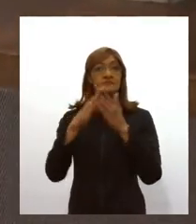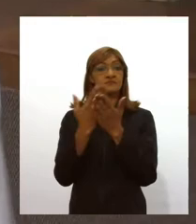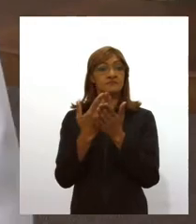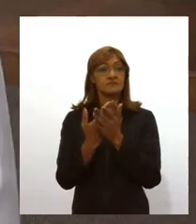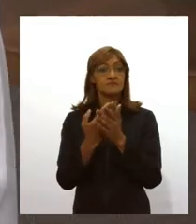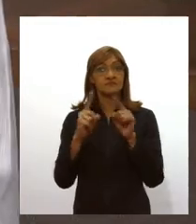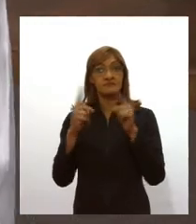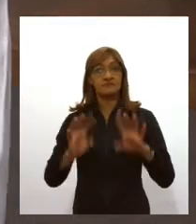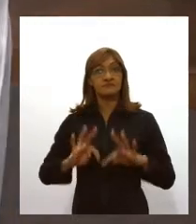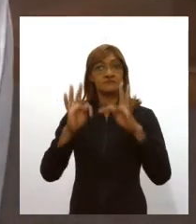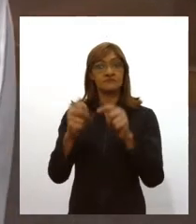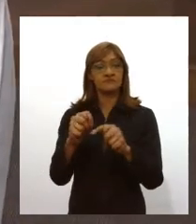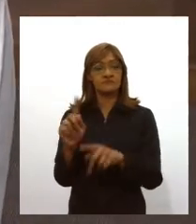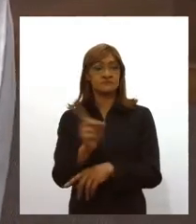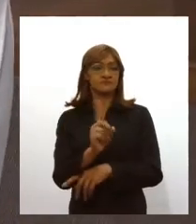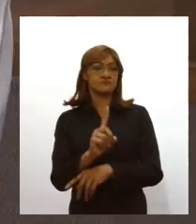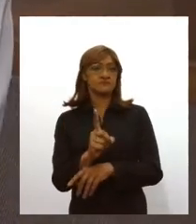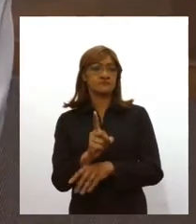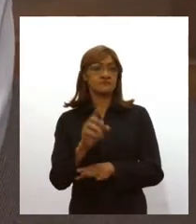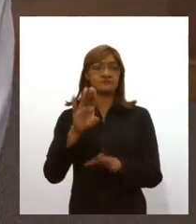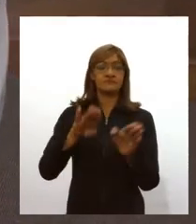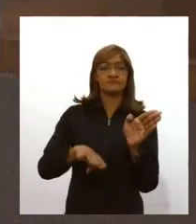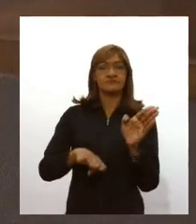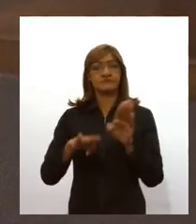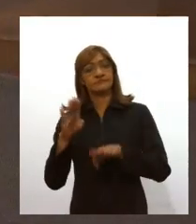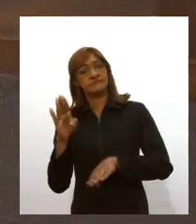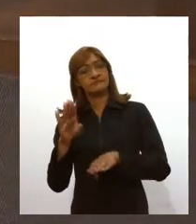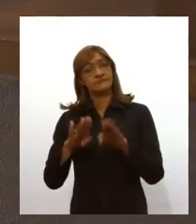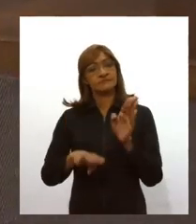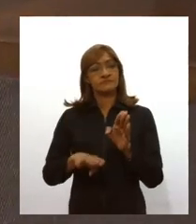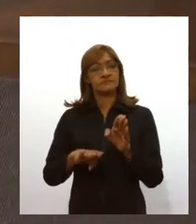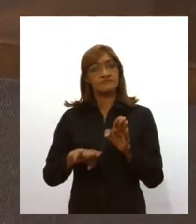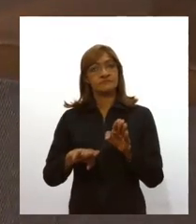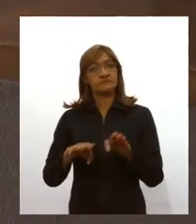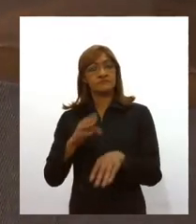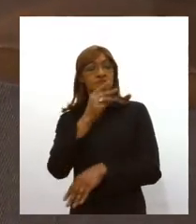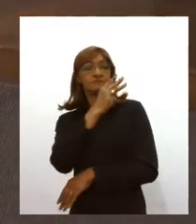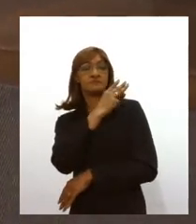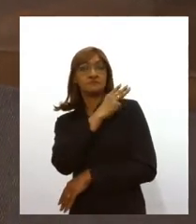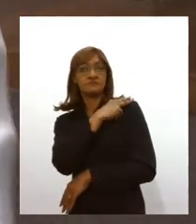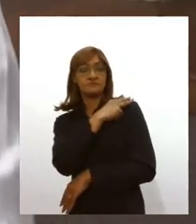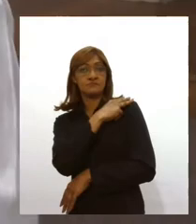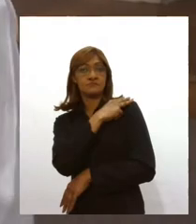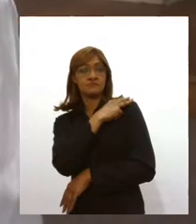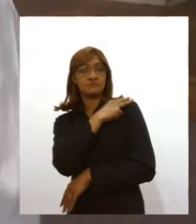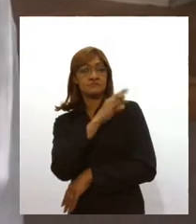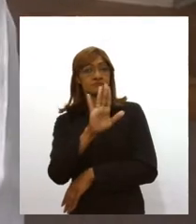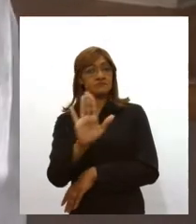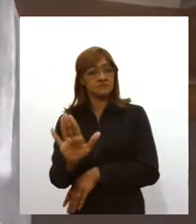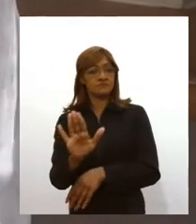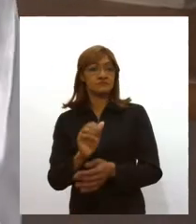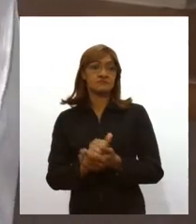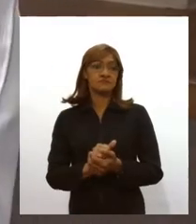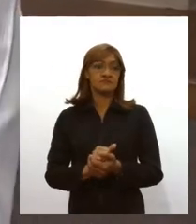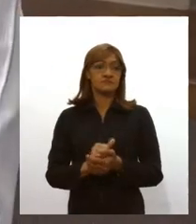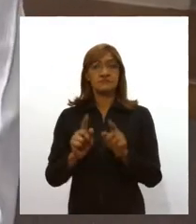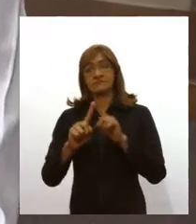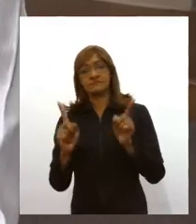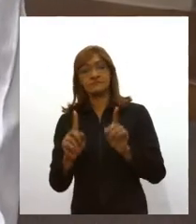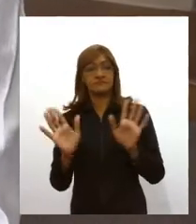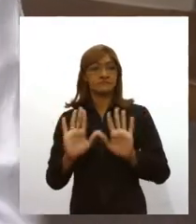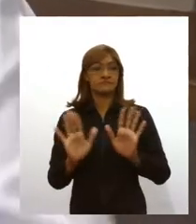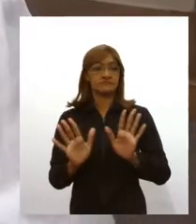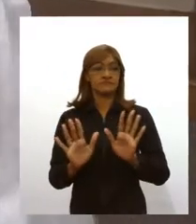totalidade. Talvez a partir do terceiro ano do curso é médio, por conta do Enem, mas enfim, não há